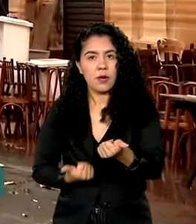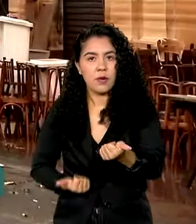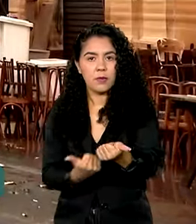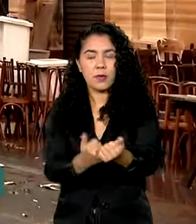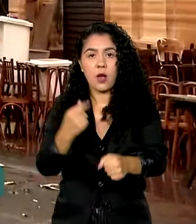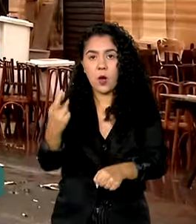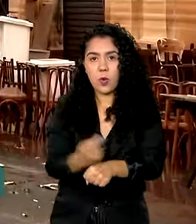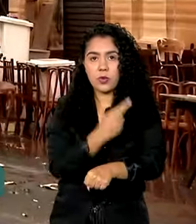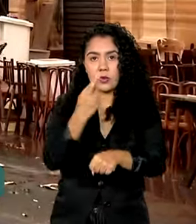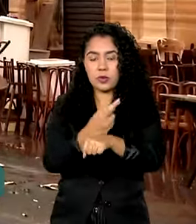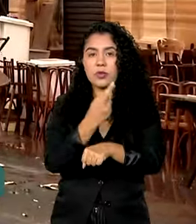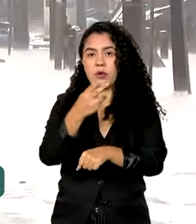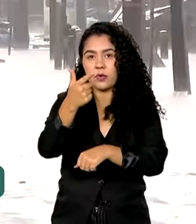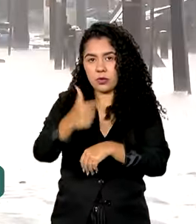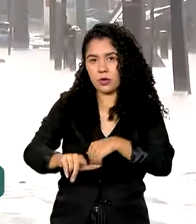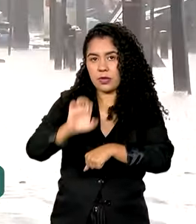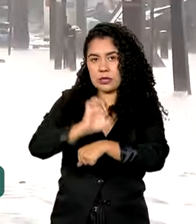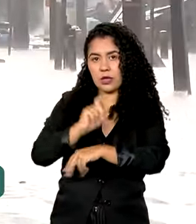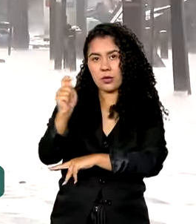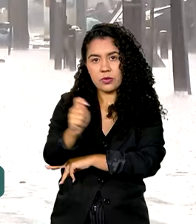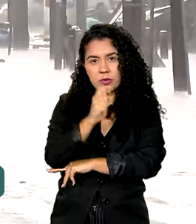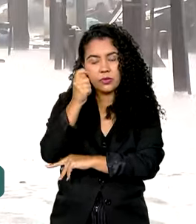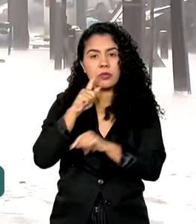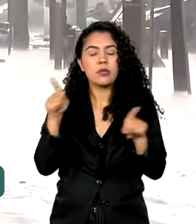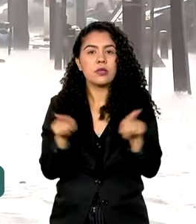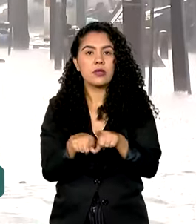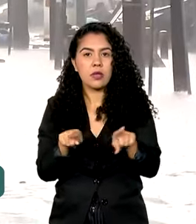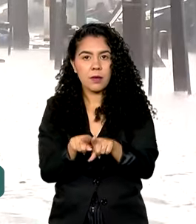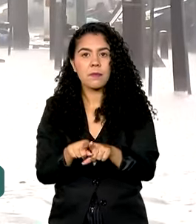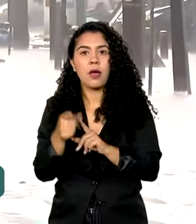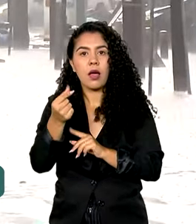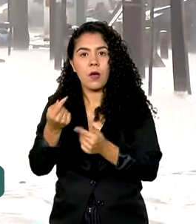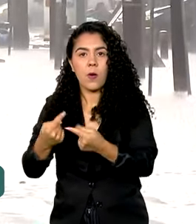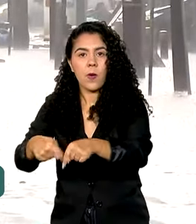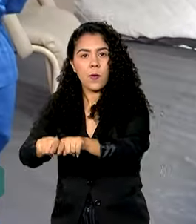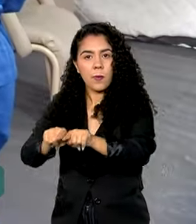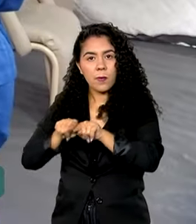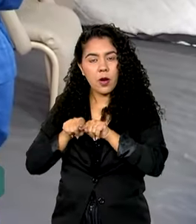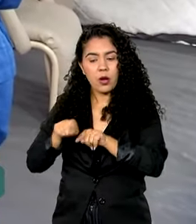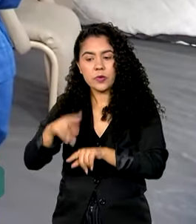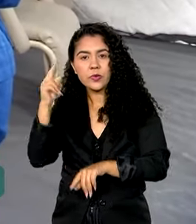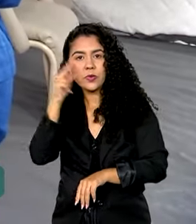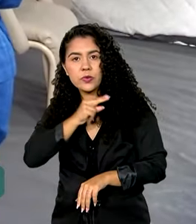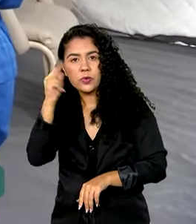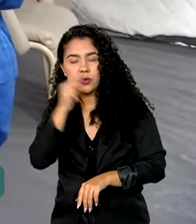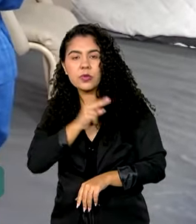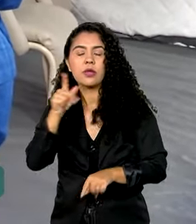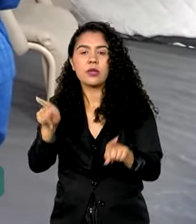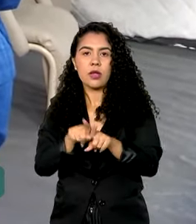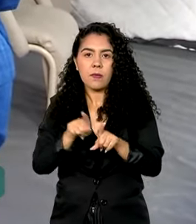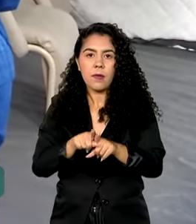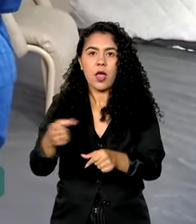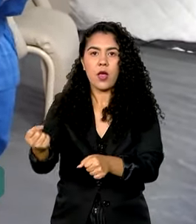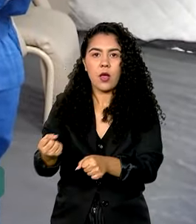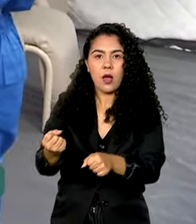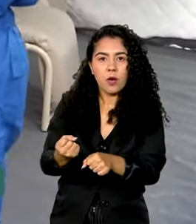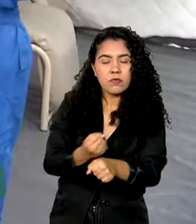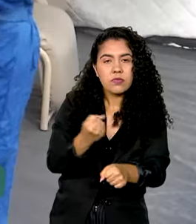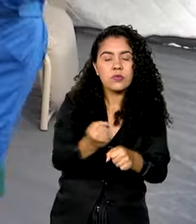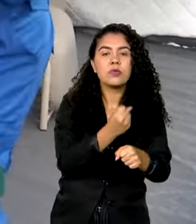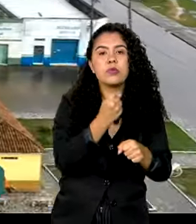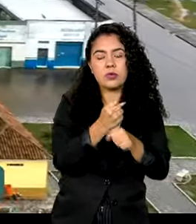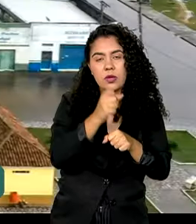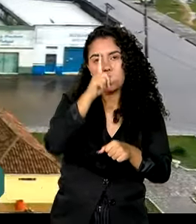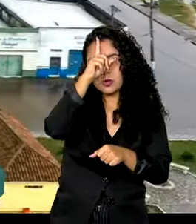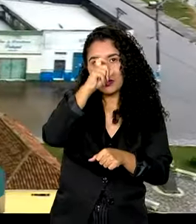reconstrução do Rio Grande do Sul e a concessão de créditos extraordinários e a instalação de hospitais de campanha, perdão